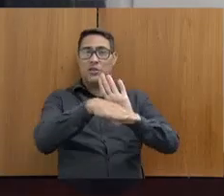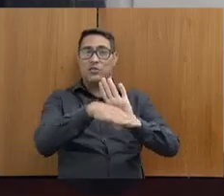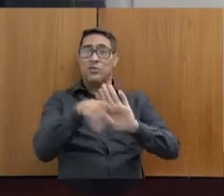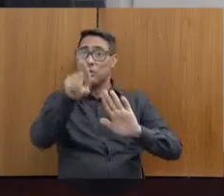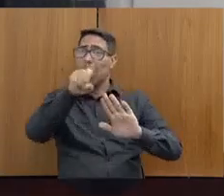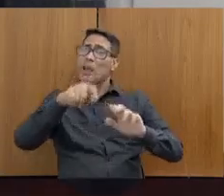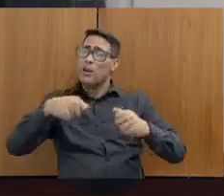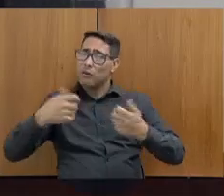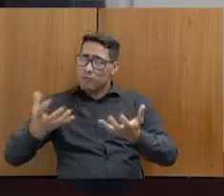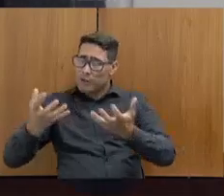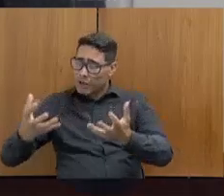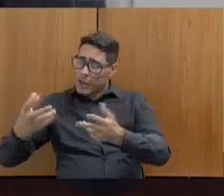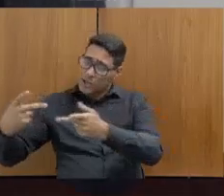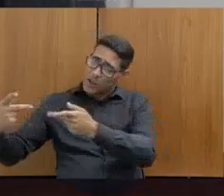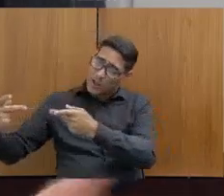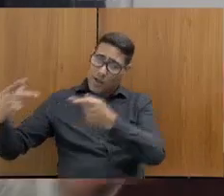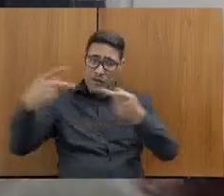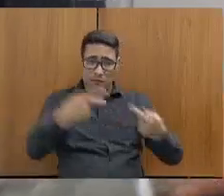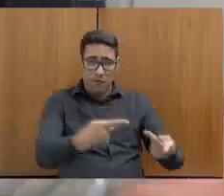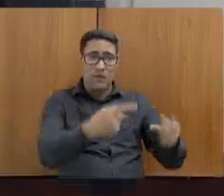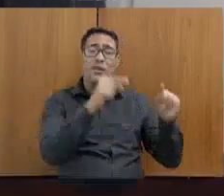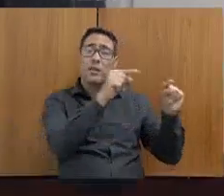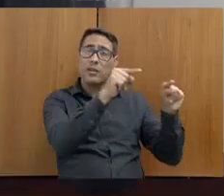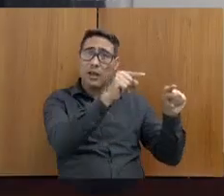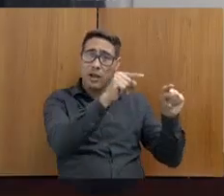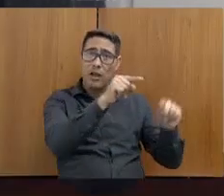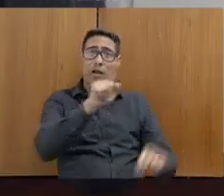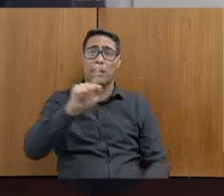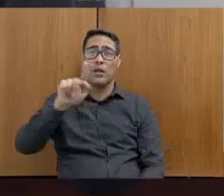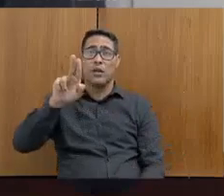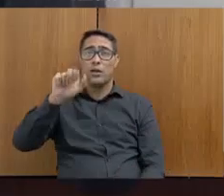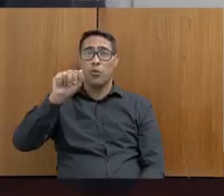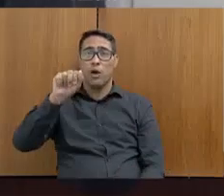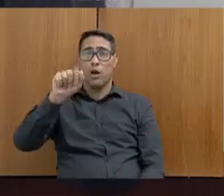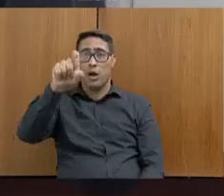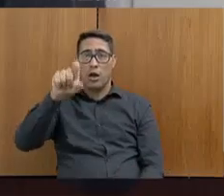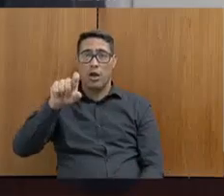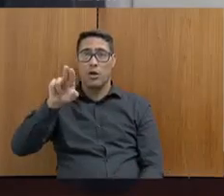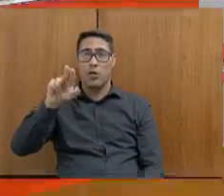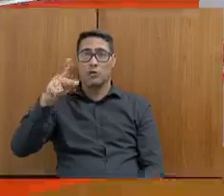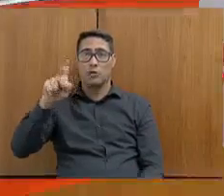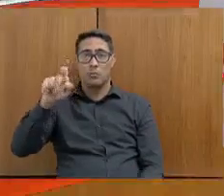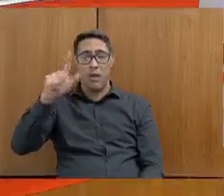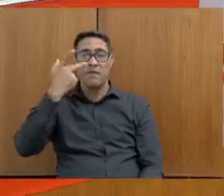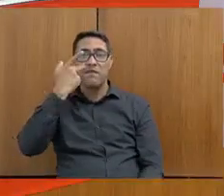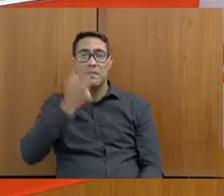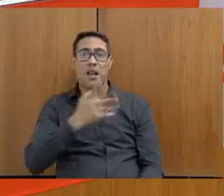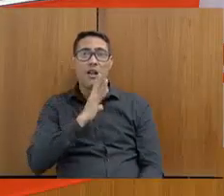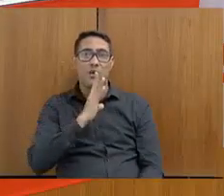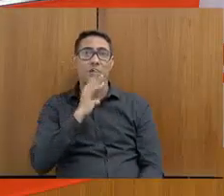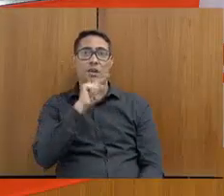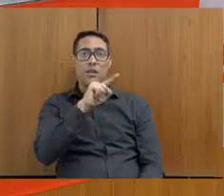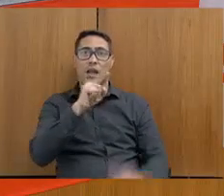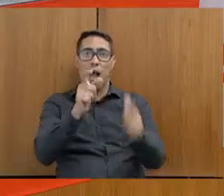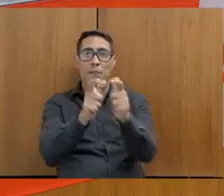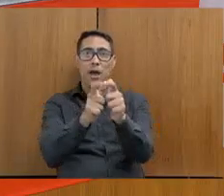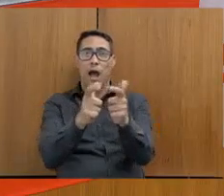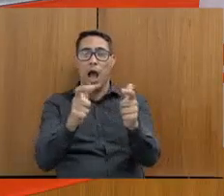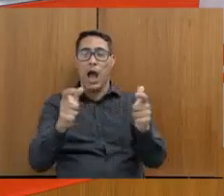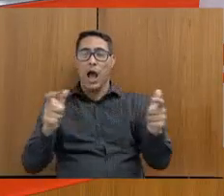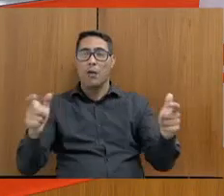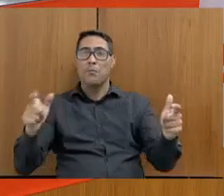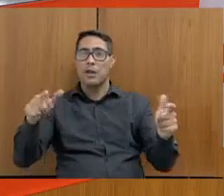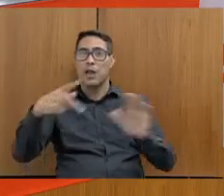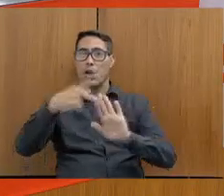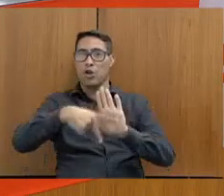-secretária, para ver que isso aí é proposta do senhor de ampliar esse projeto e o resultado